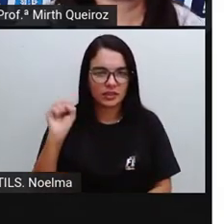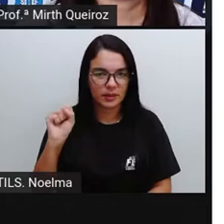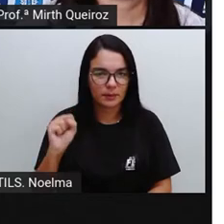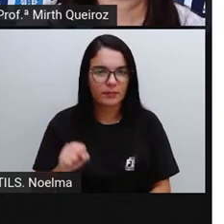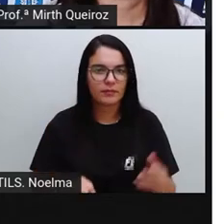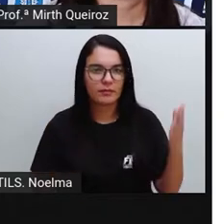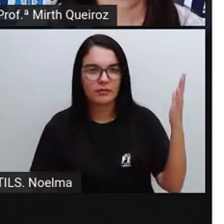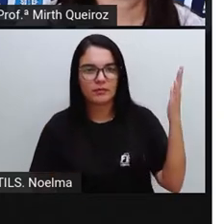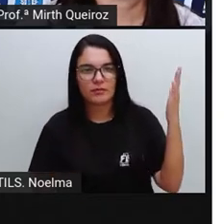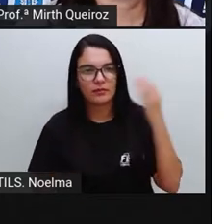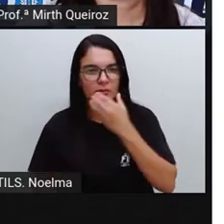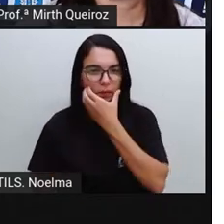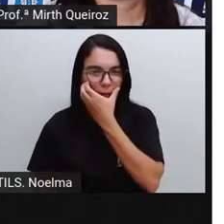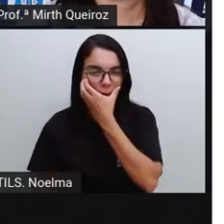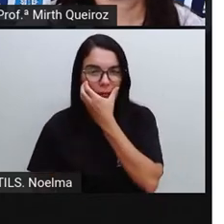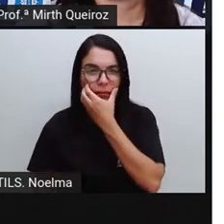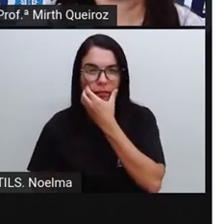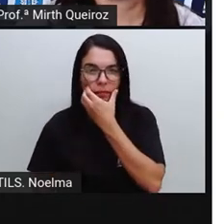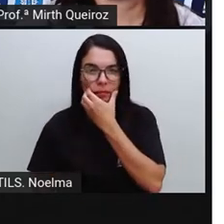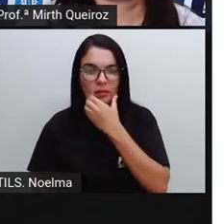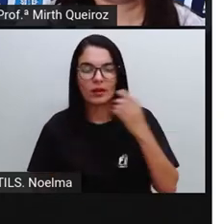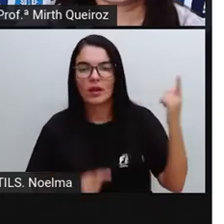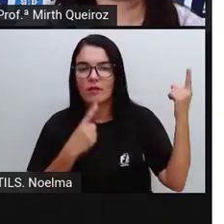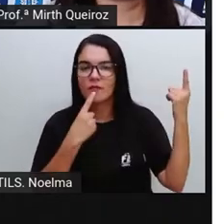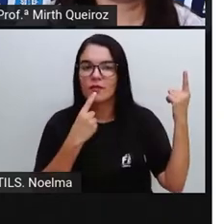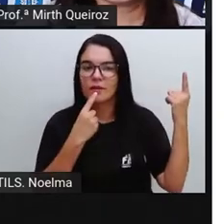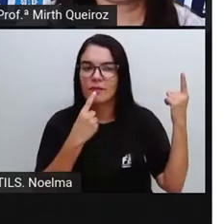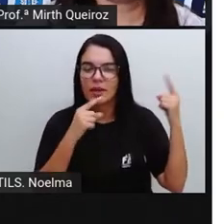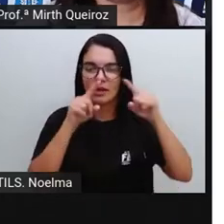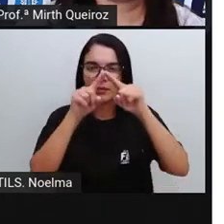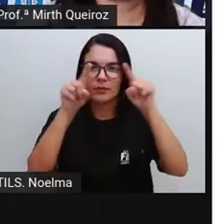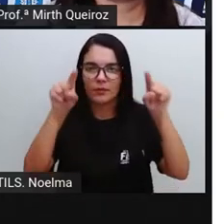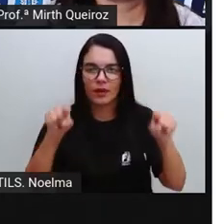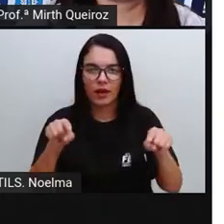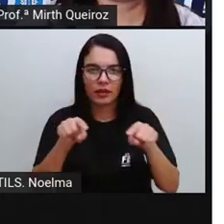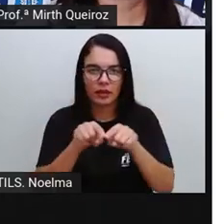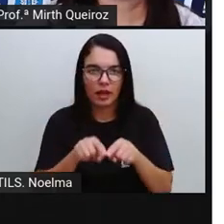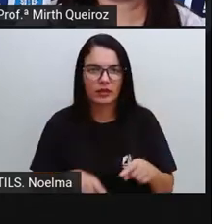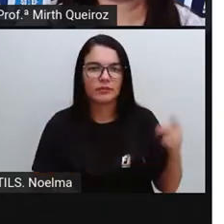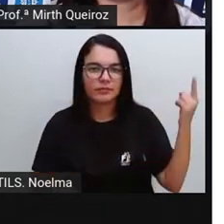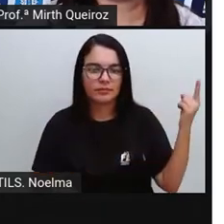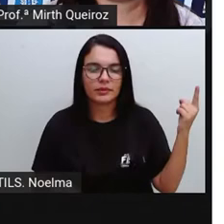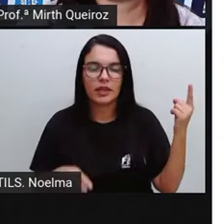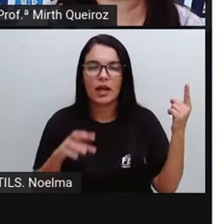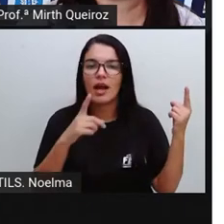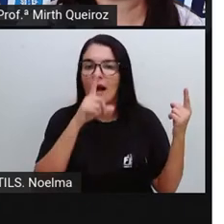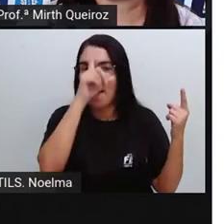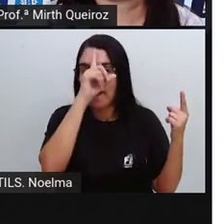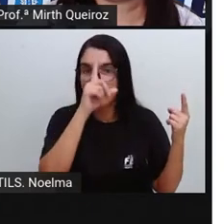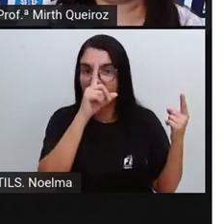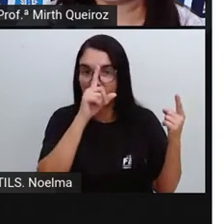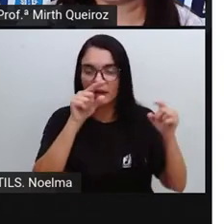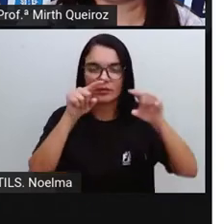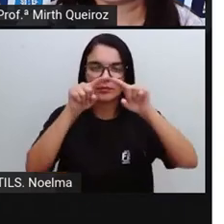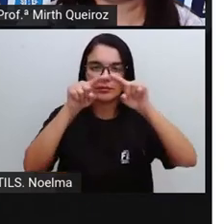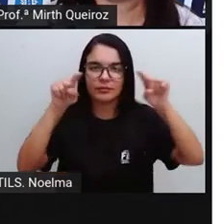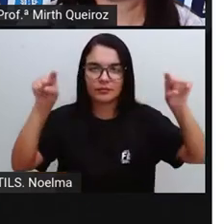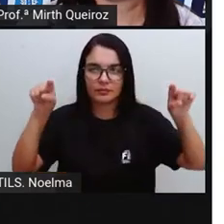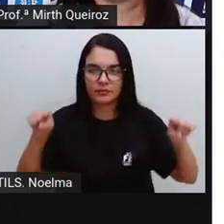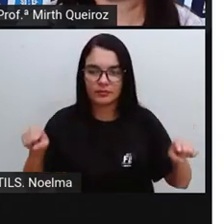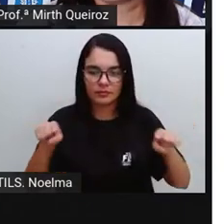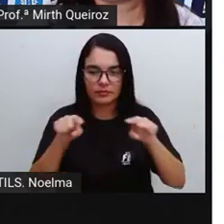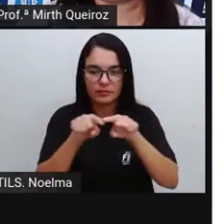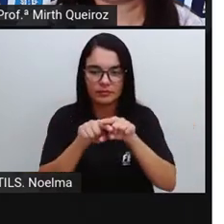Quadrado, onde a gente vai ter aqui figuras de quatro lados. Retângulo, onde a gente tem uma figura também